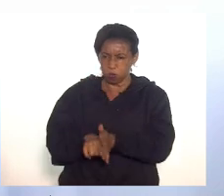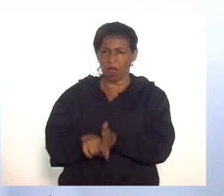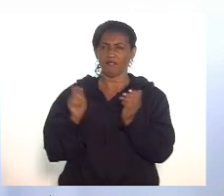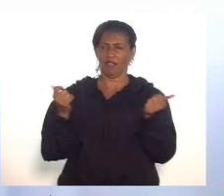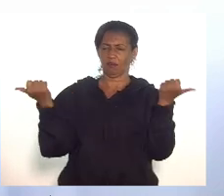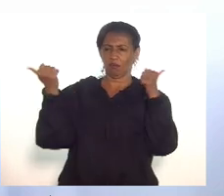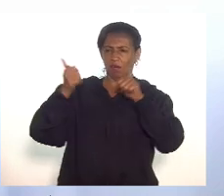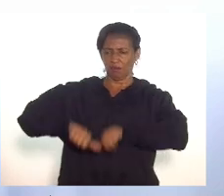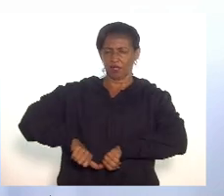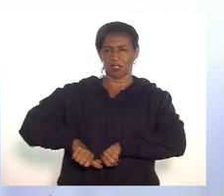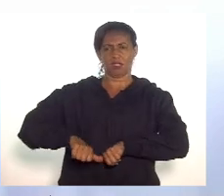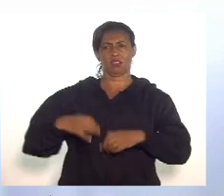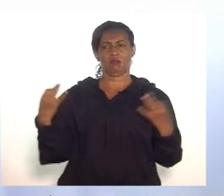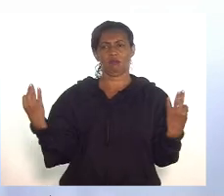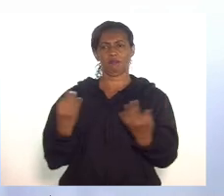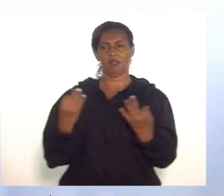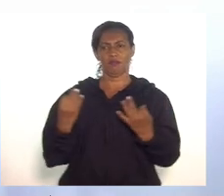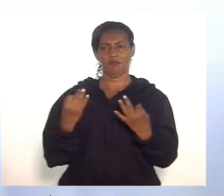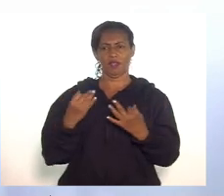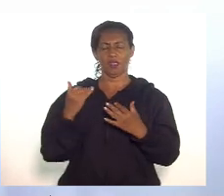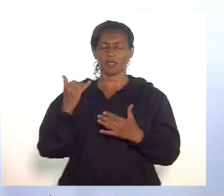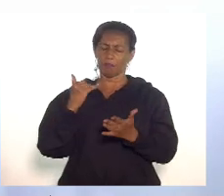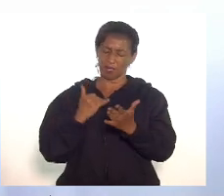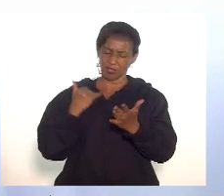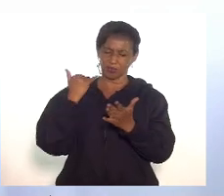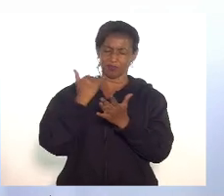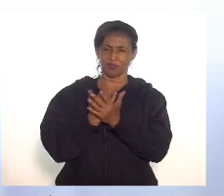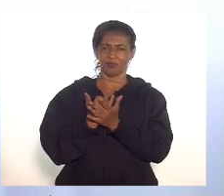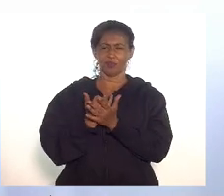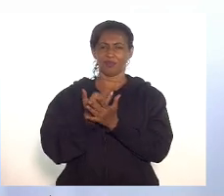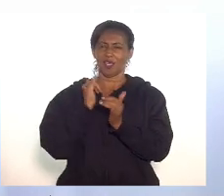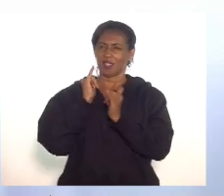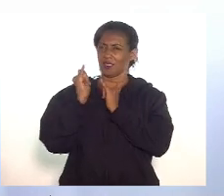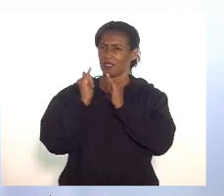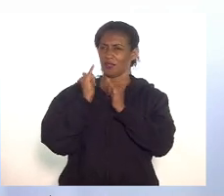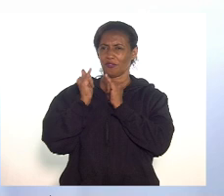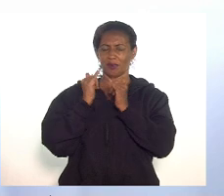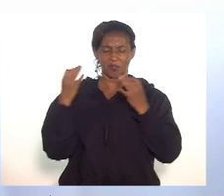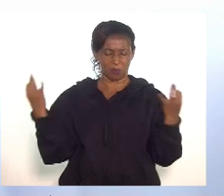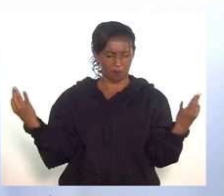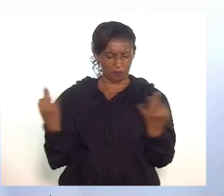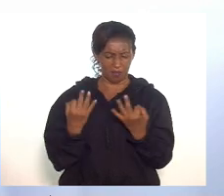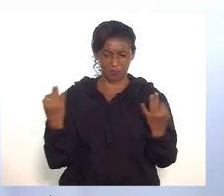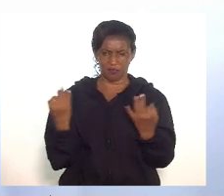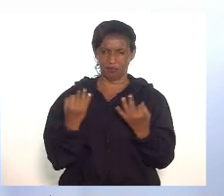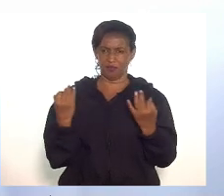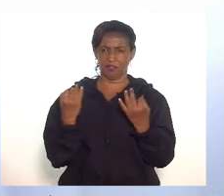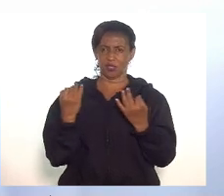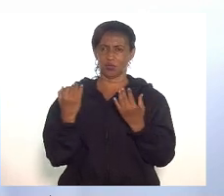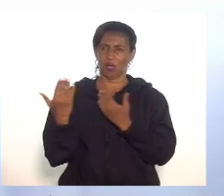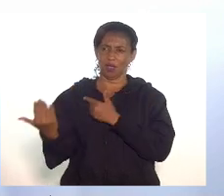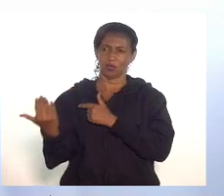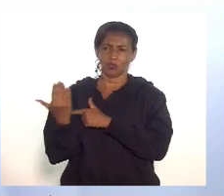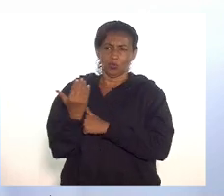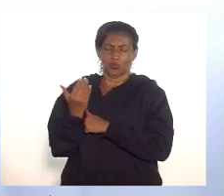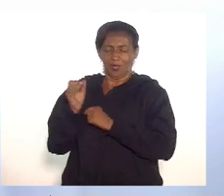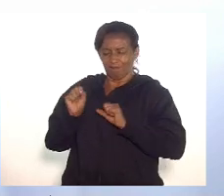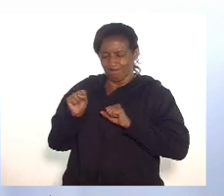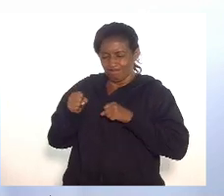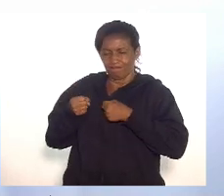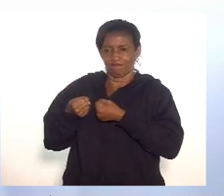mas, sobretudo, as recomendações necessárias que possam aperfeiçoar e enfrentar de forma